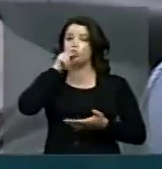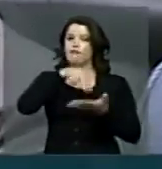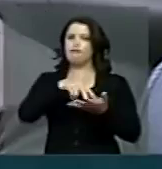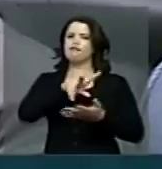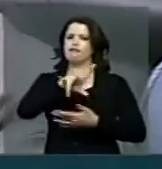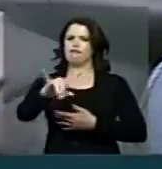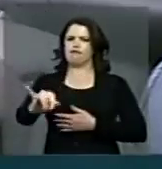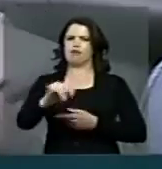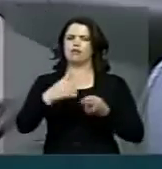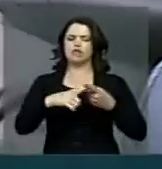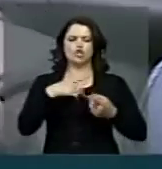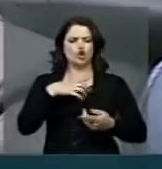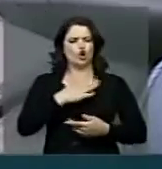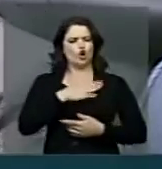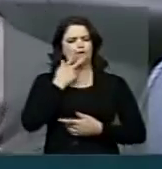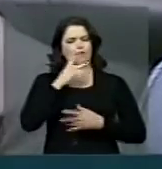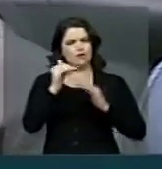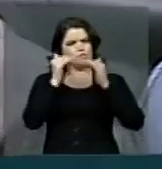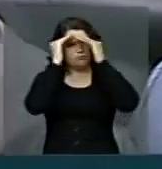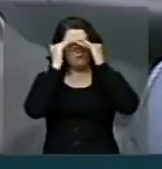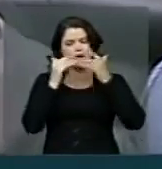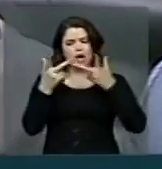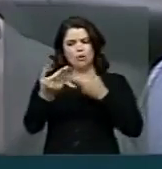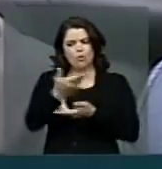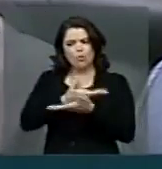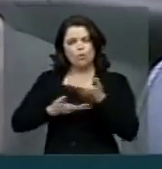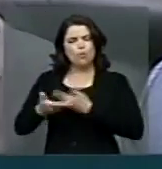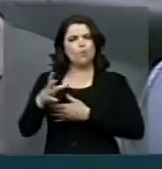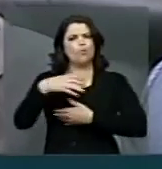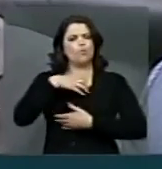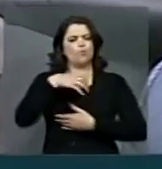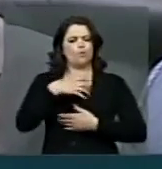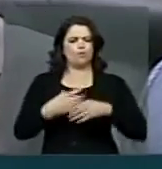casa e gostarão de ser recebidos da mesma forma.